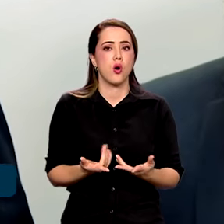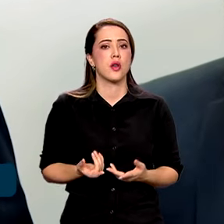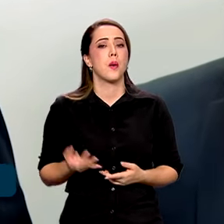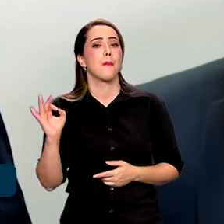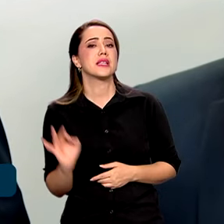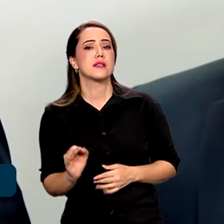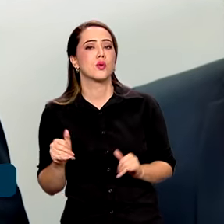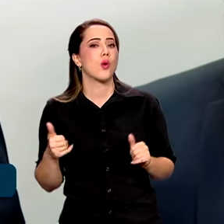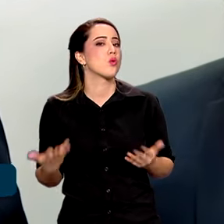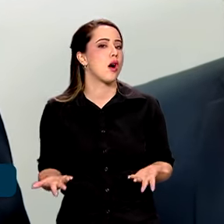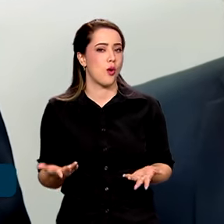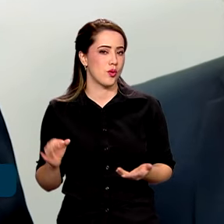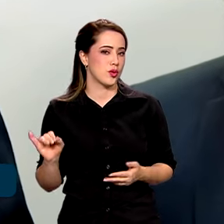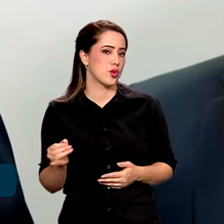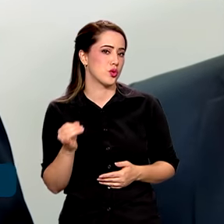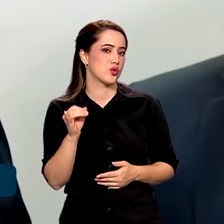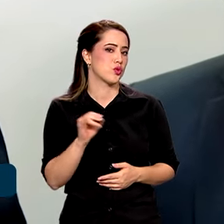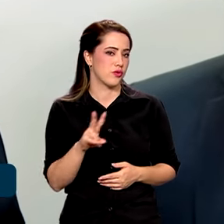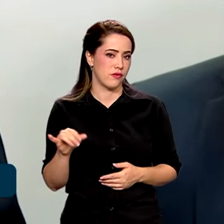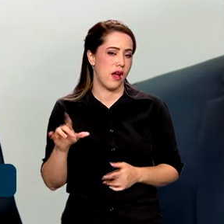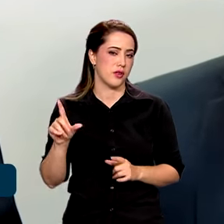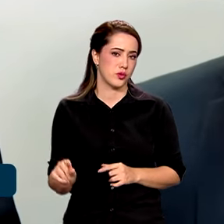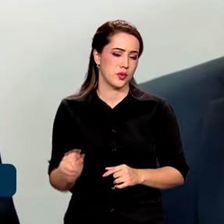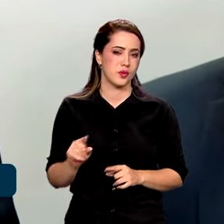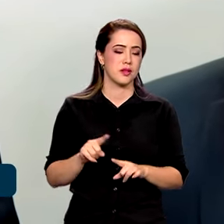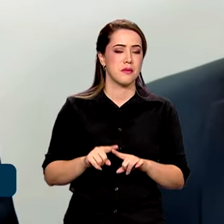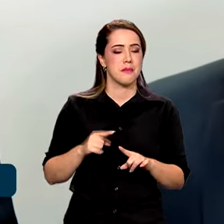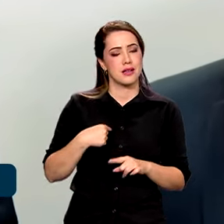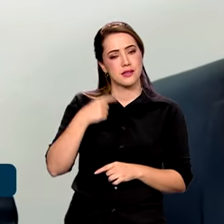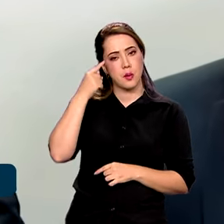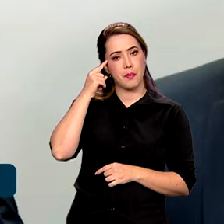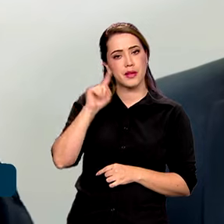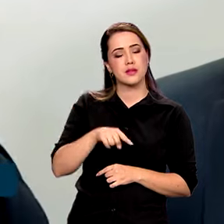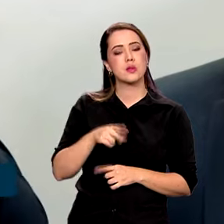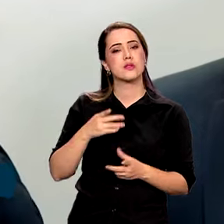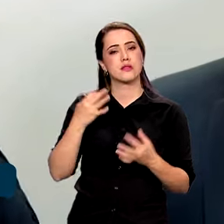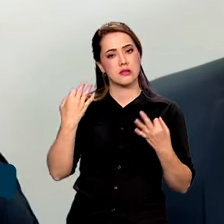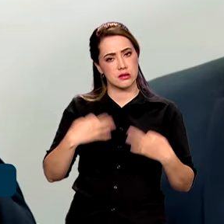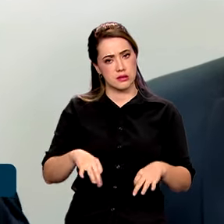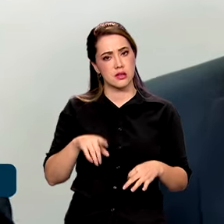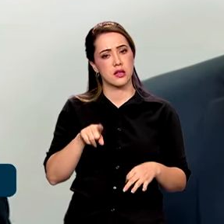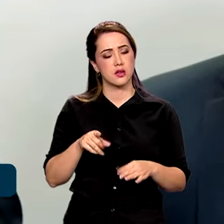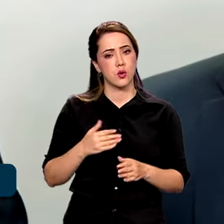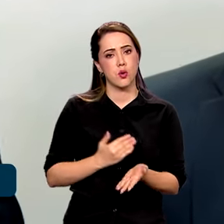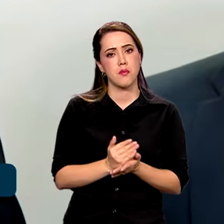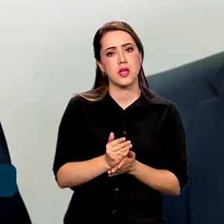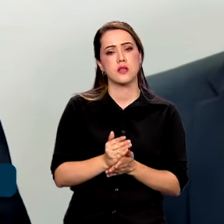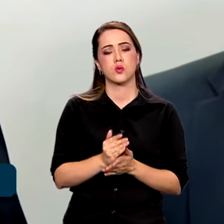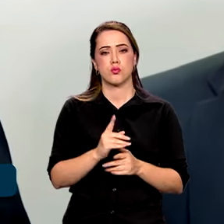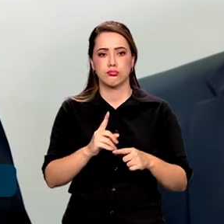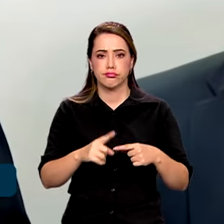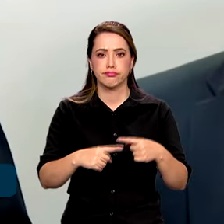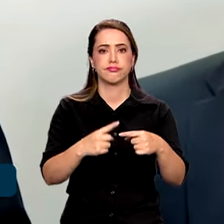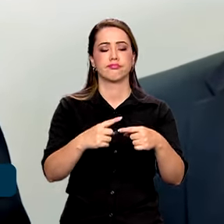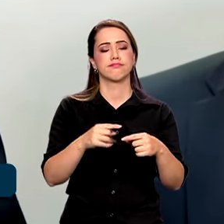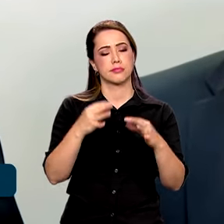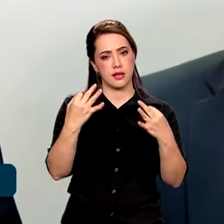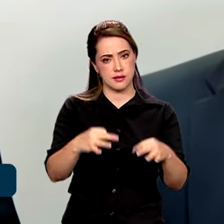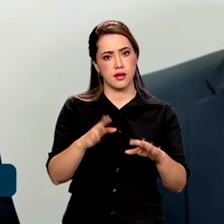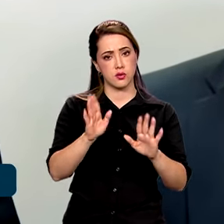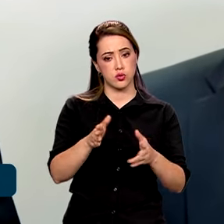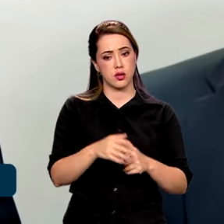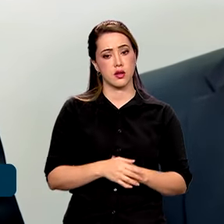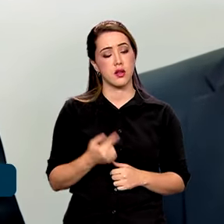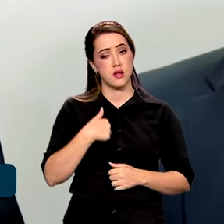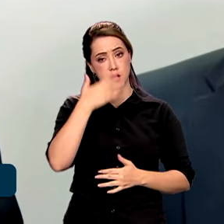vai cair. Mas eu penso que isso está definido, o começo de ciclo está definido. Eu penso realmente